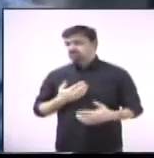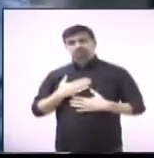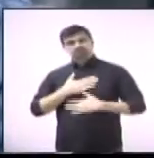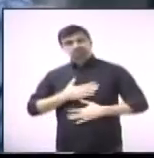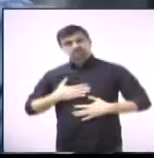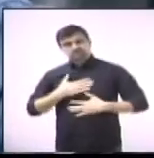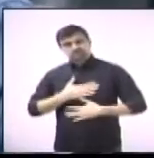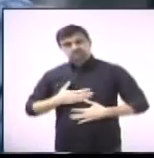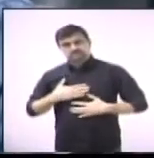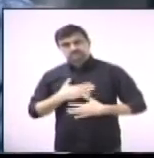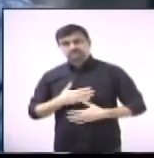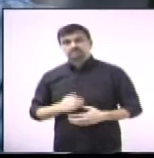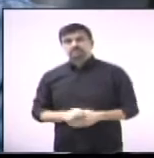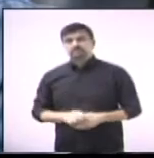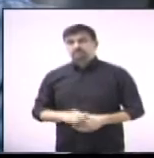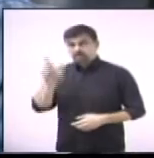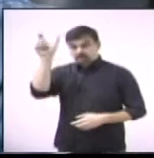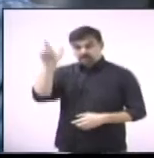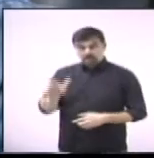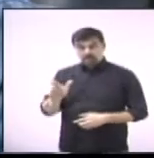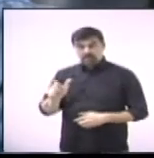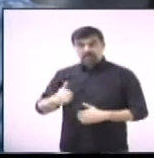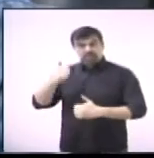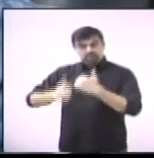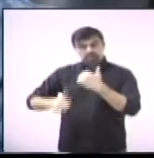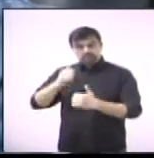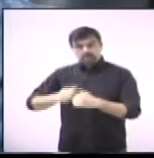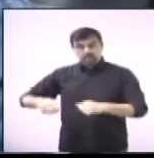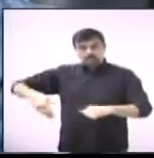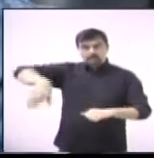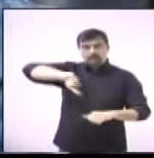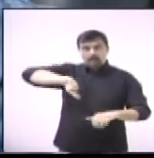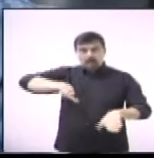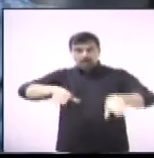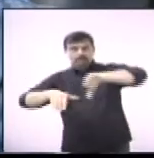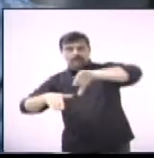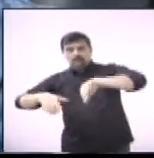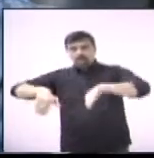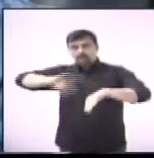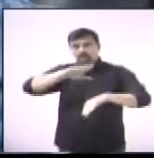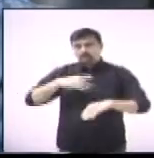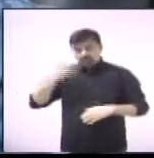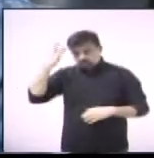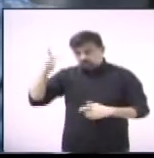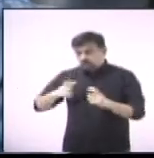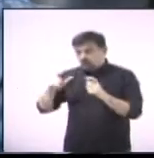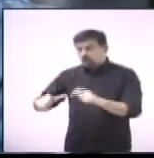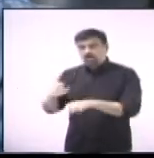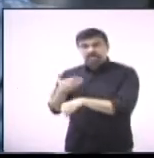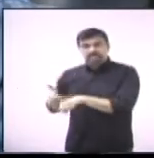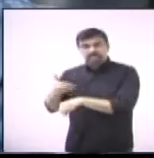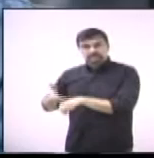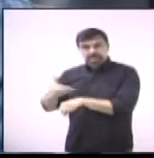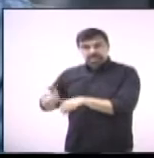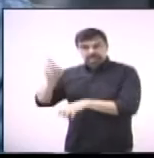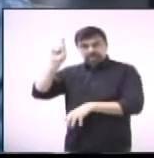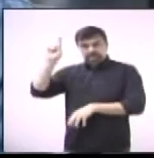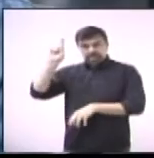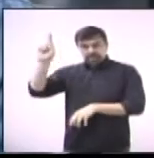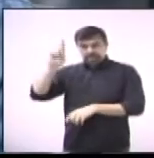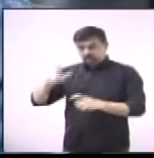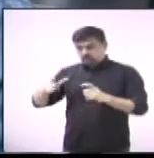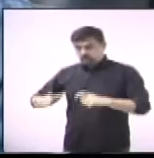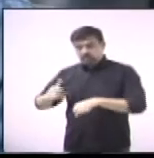luta, alguma academia que seja, não sei se representa alguma academia,